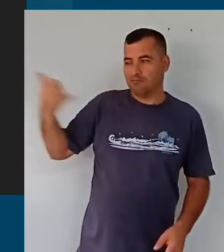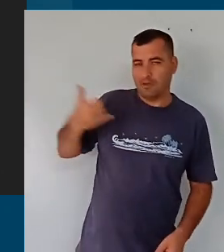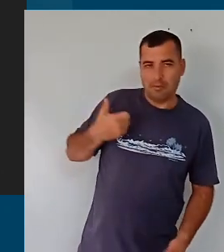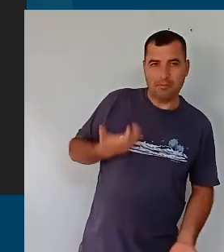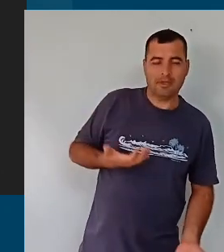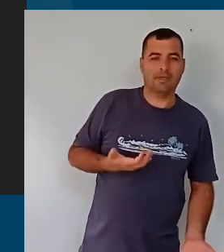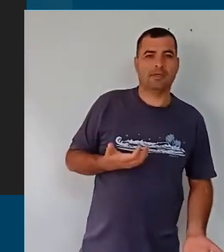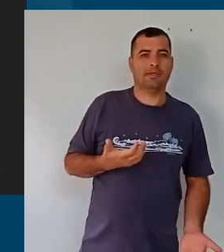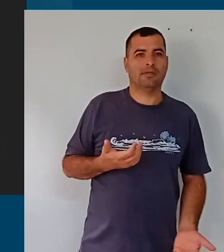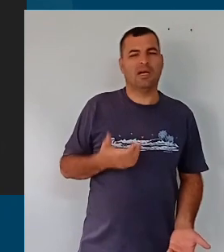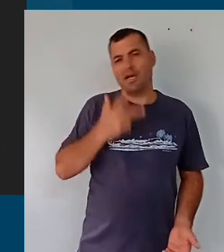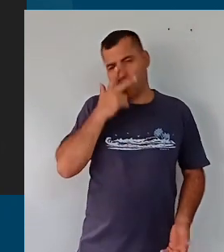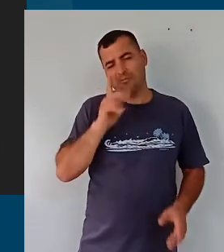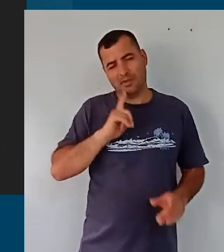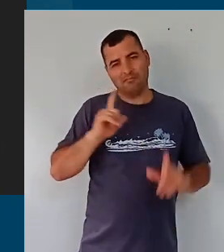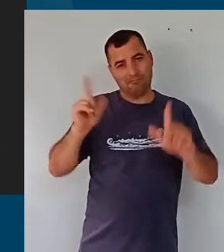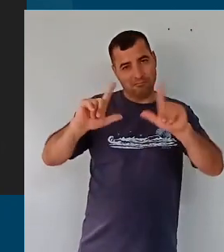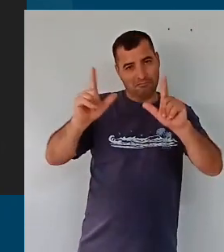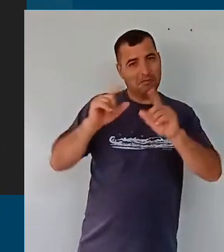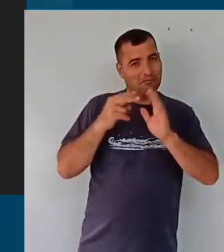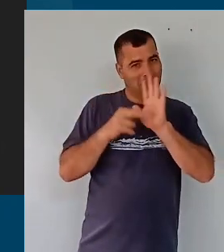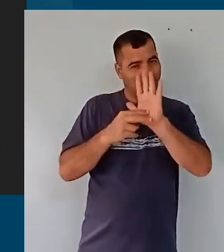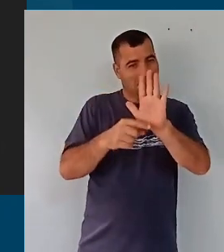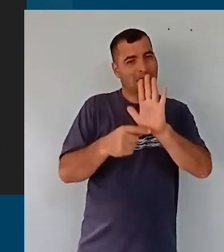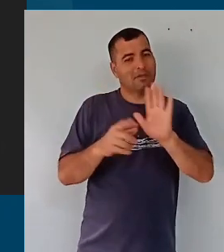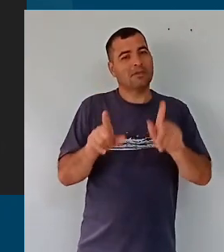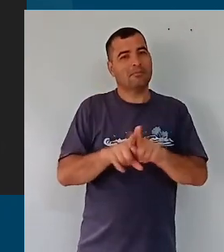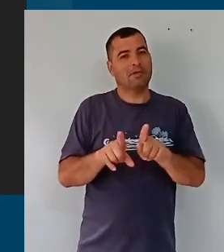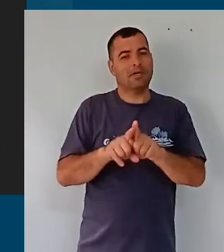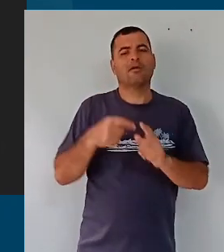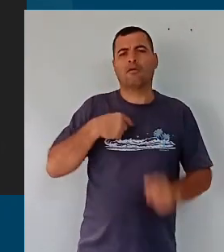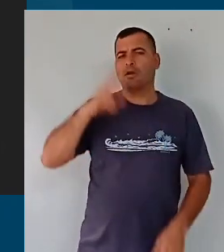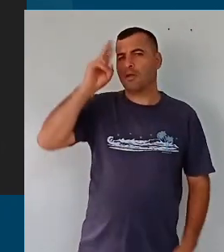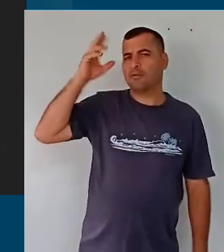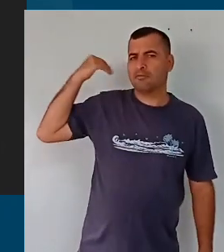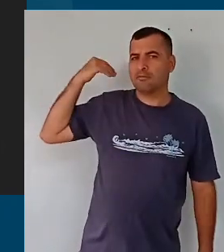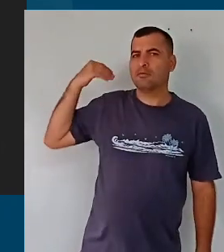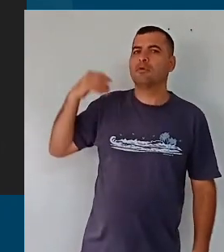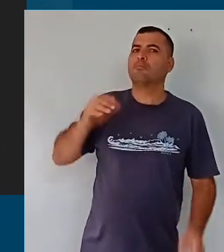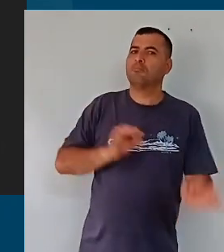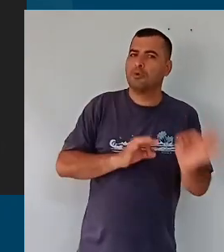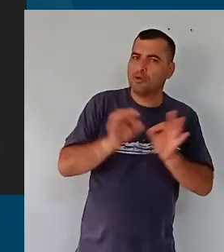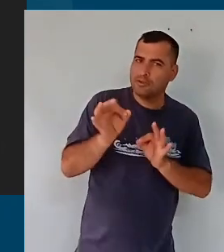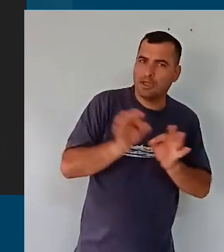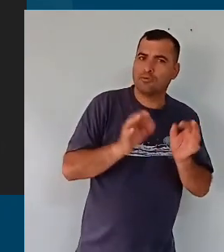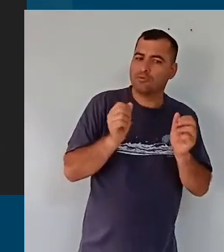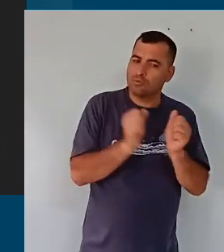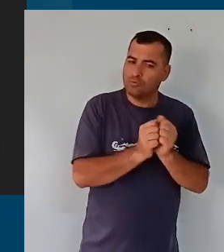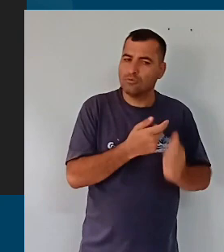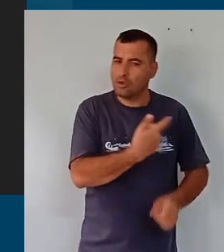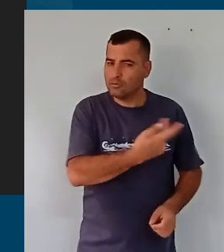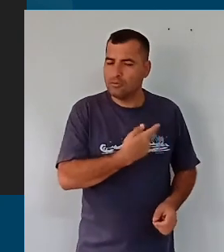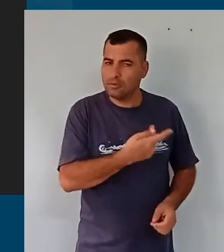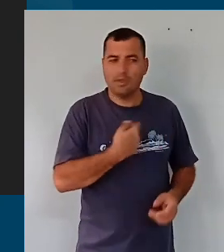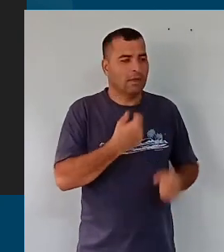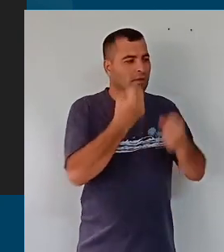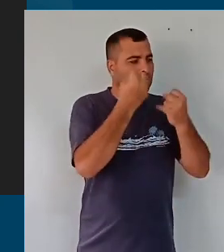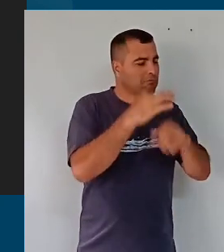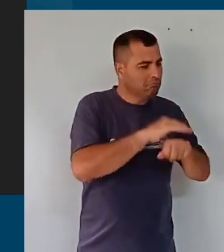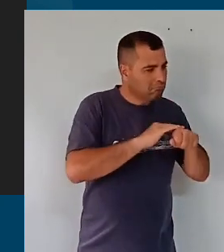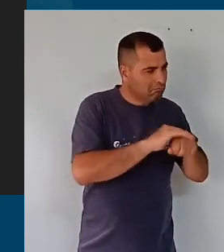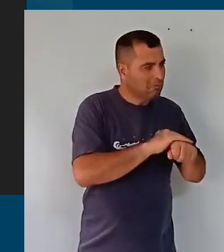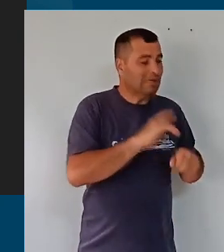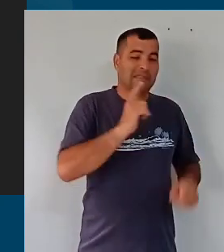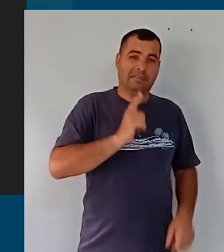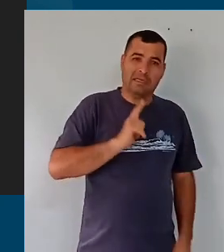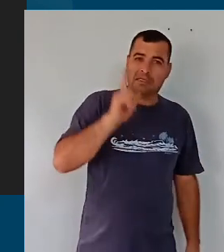a Cenise em Monte Vicente, a Cenise, quando a gente trabalhou junto em outro projeto na Petrobras, uma vez eu conversando com ela e falando para ela